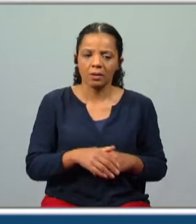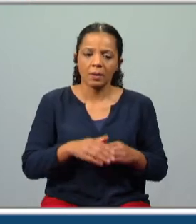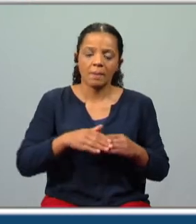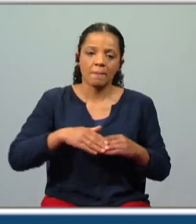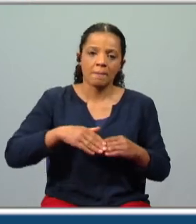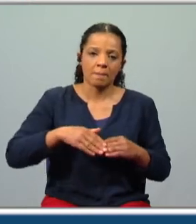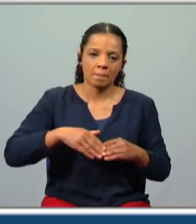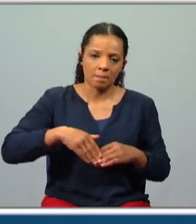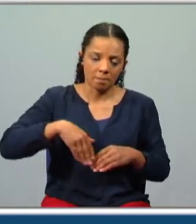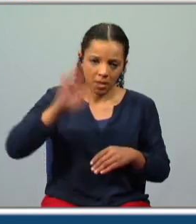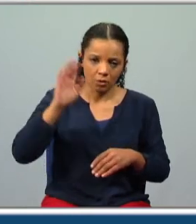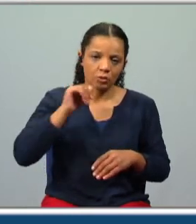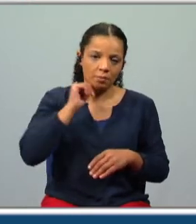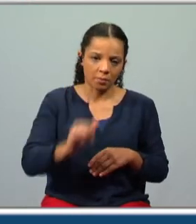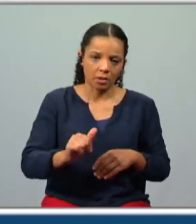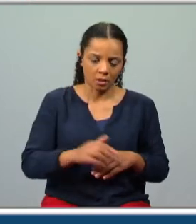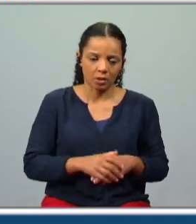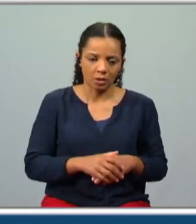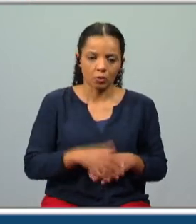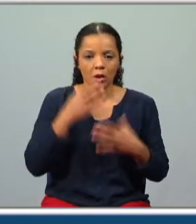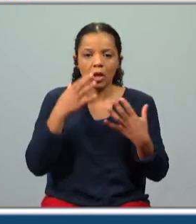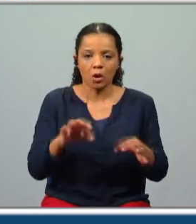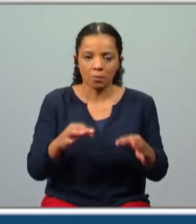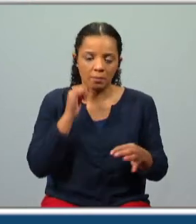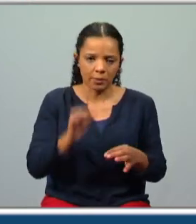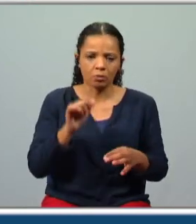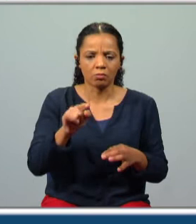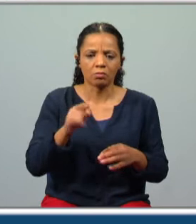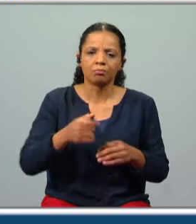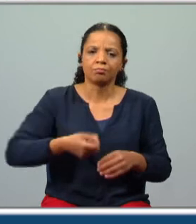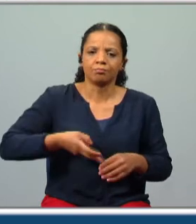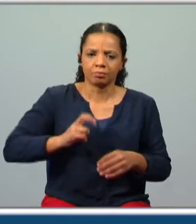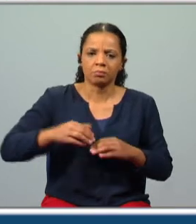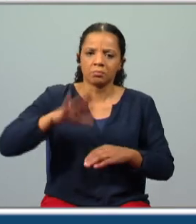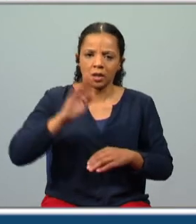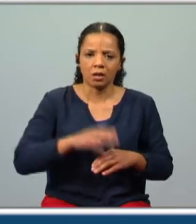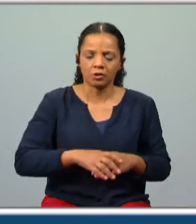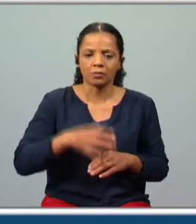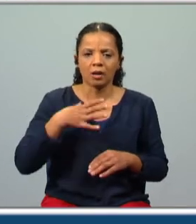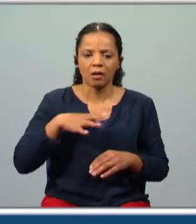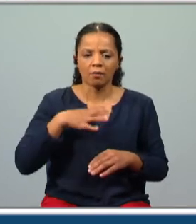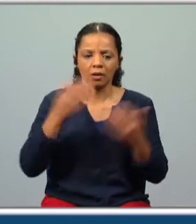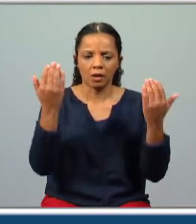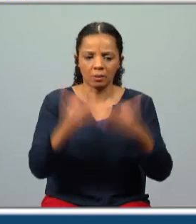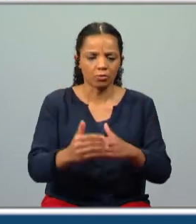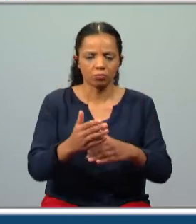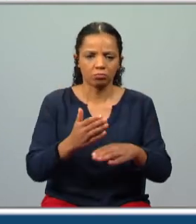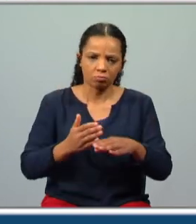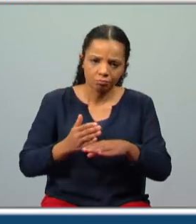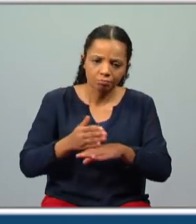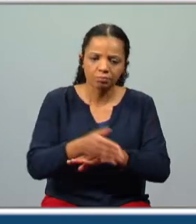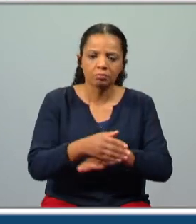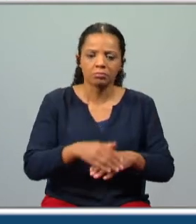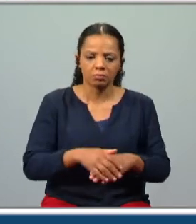é permitido do que seria normalmente permitido portanto o atrevimento ao pretender quebrar os limites impostos há muito tempo